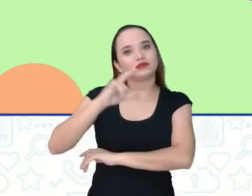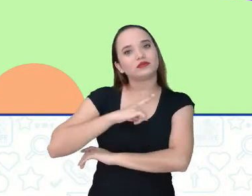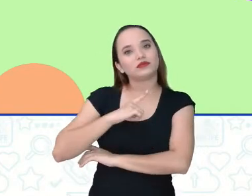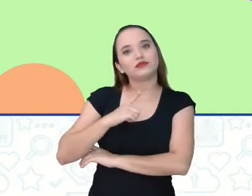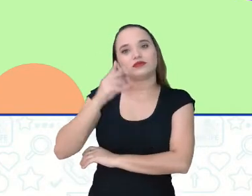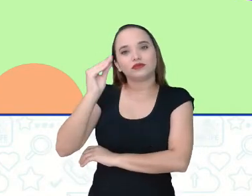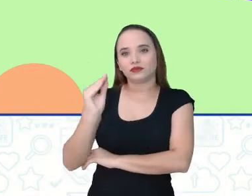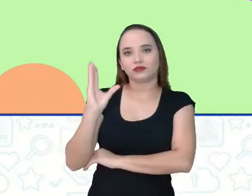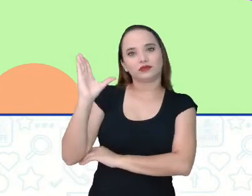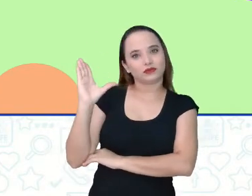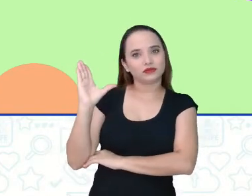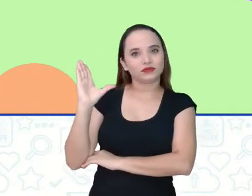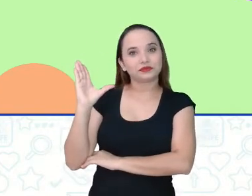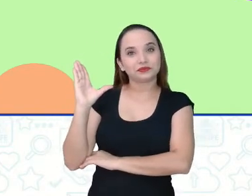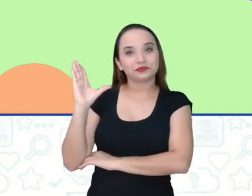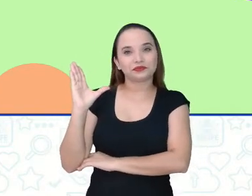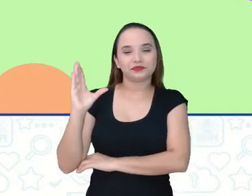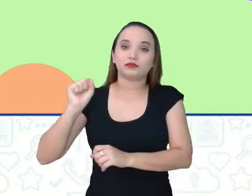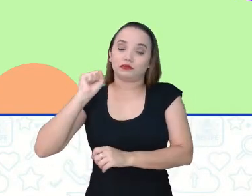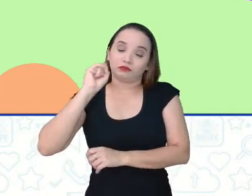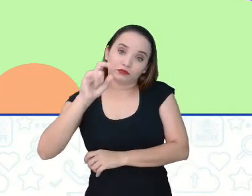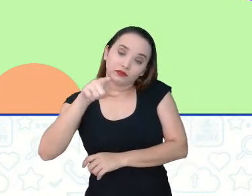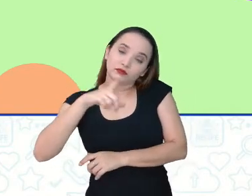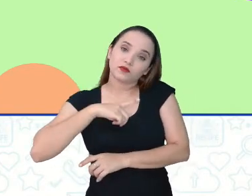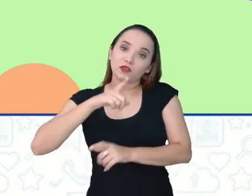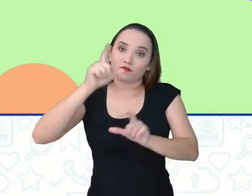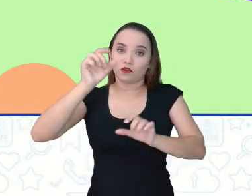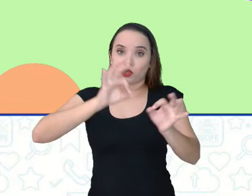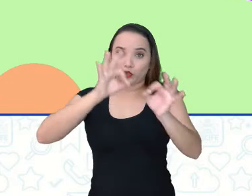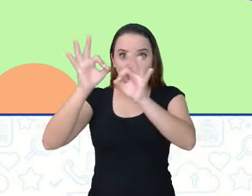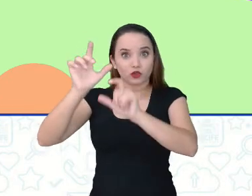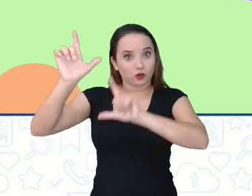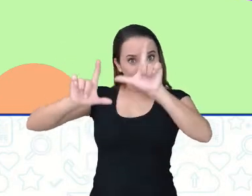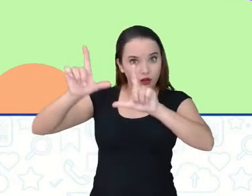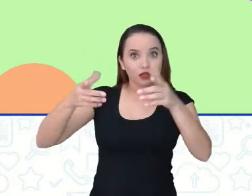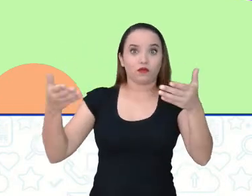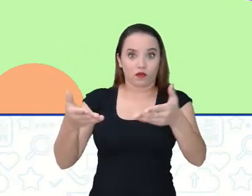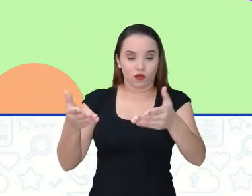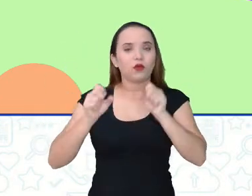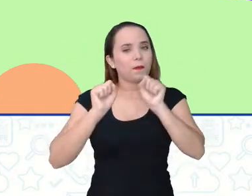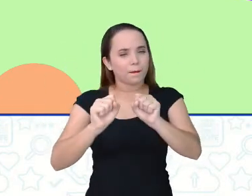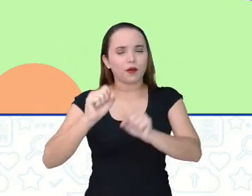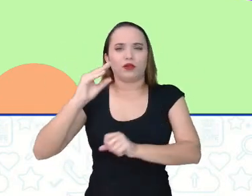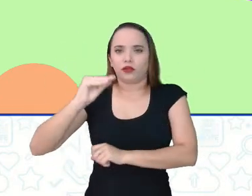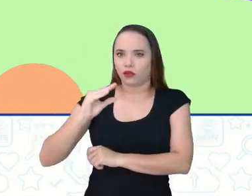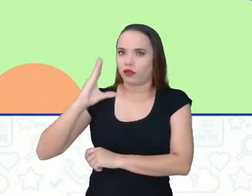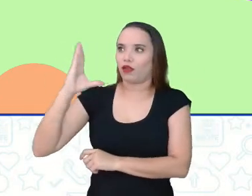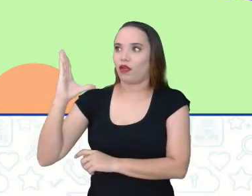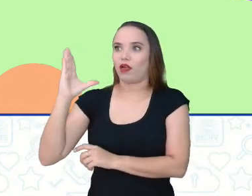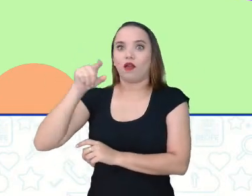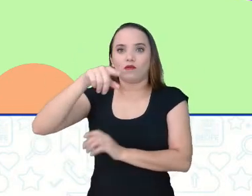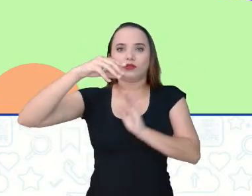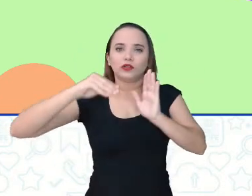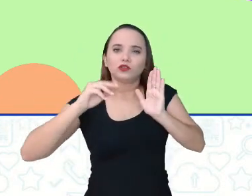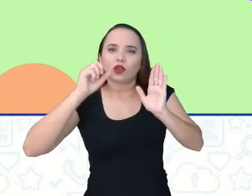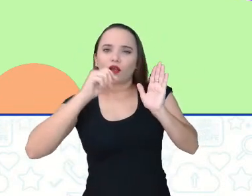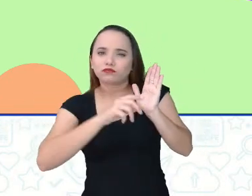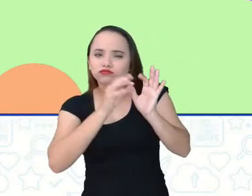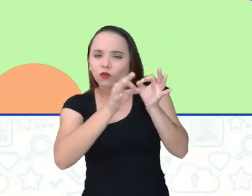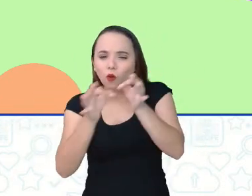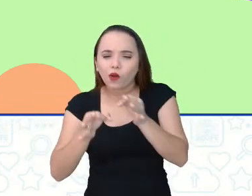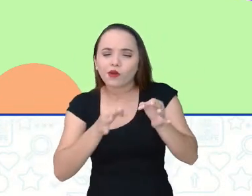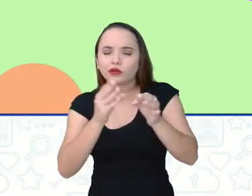o celular, né? Estiverem assistindo pela TV de repente. Então já escaneia aí, já deixa no ponto para poder assistir